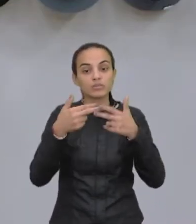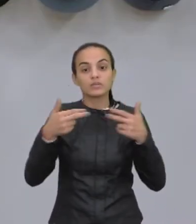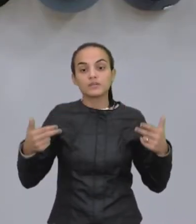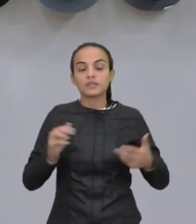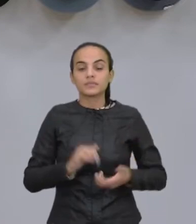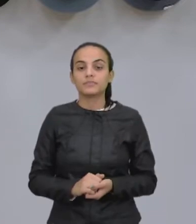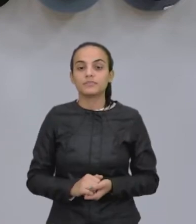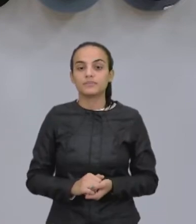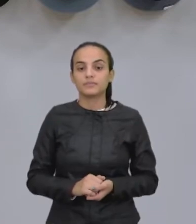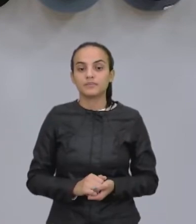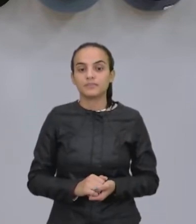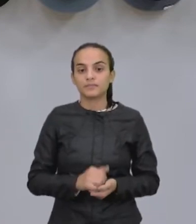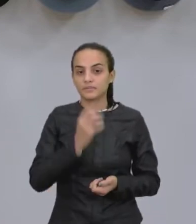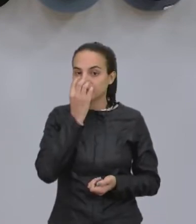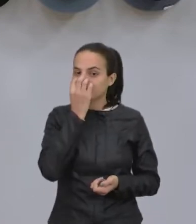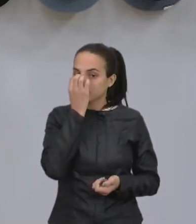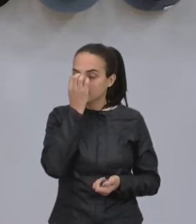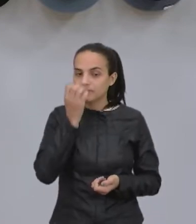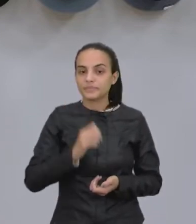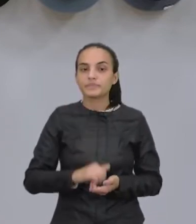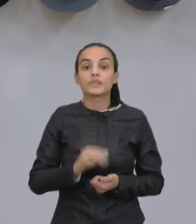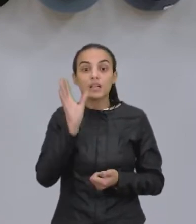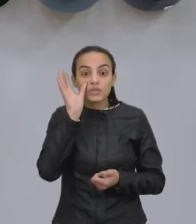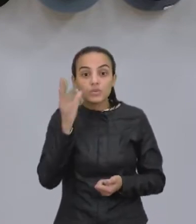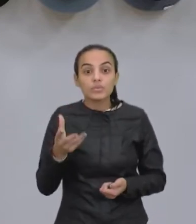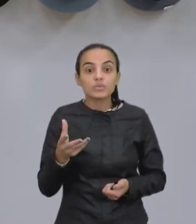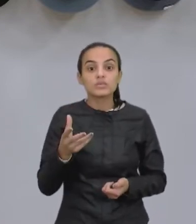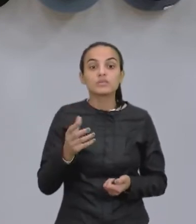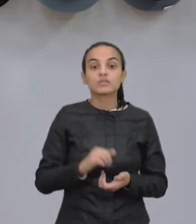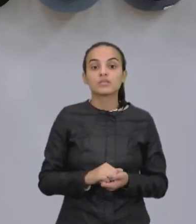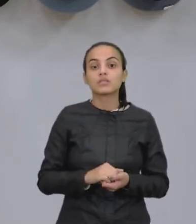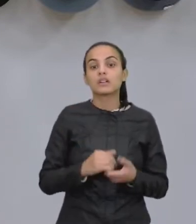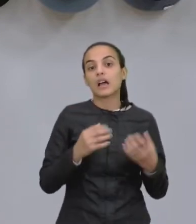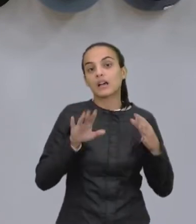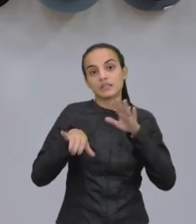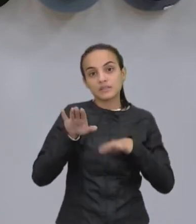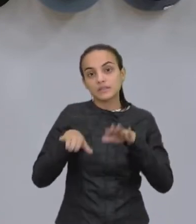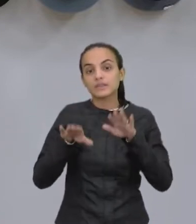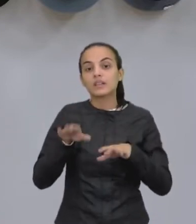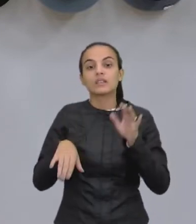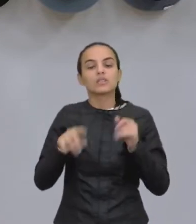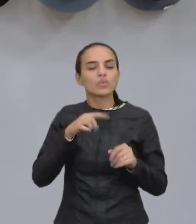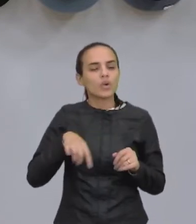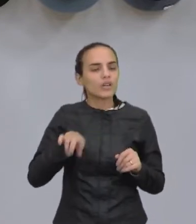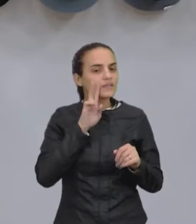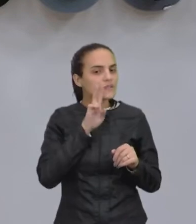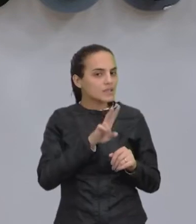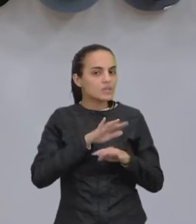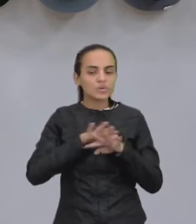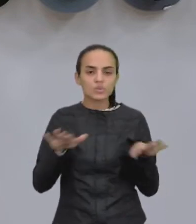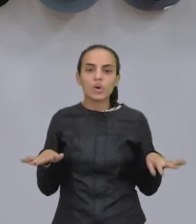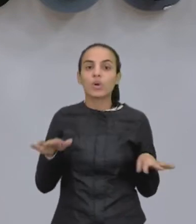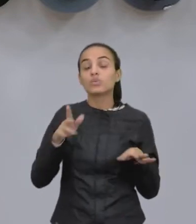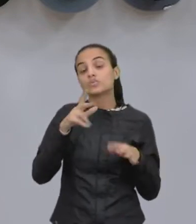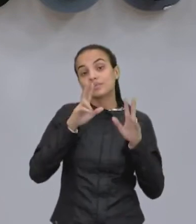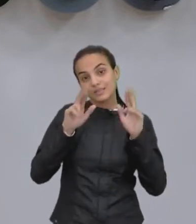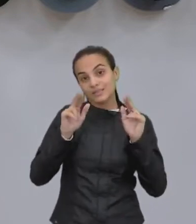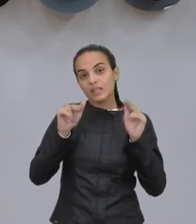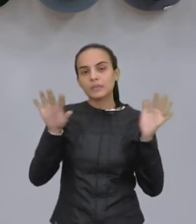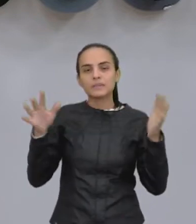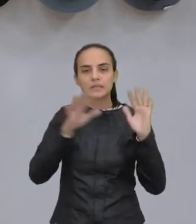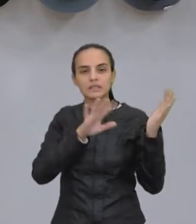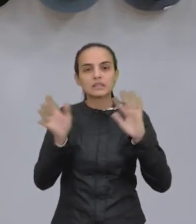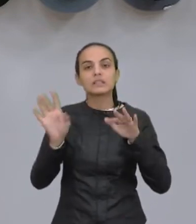para chegar numa solução, né, muitas vezes a gente olha só na questão ambiental, mas